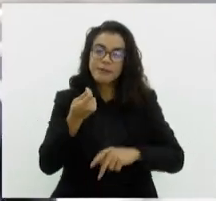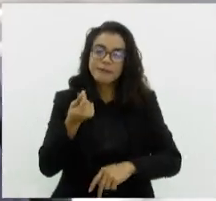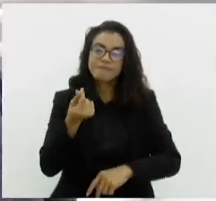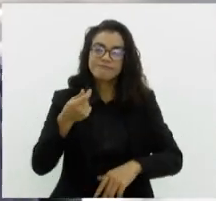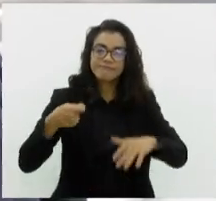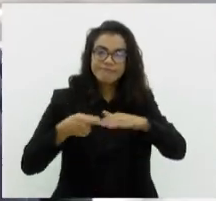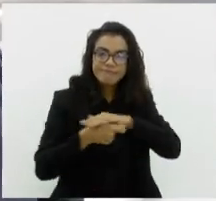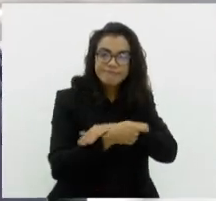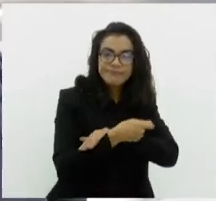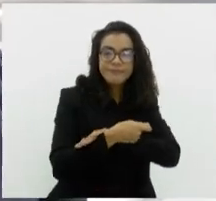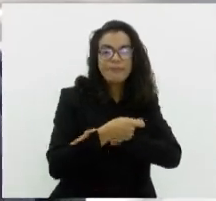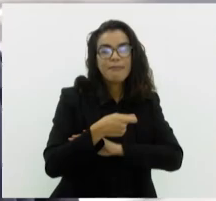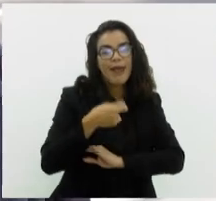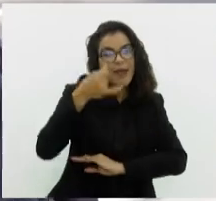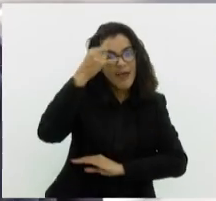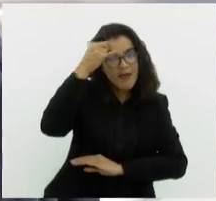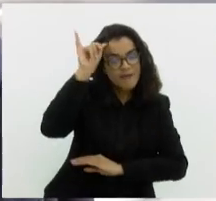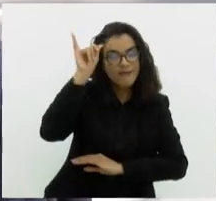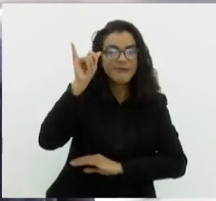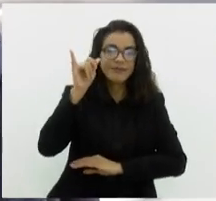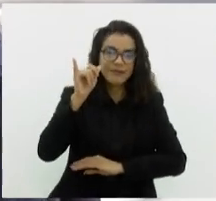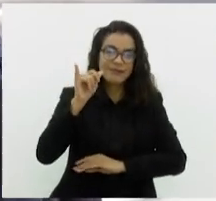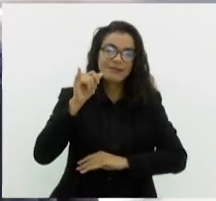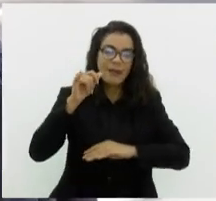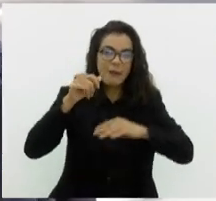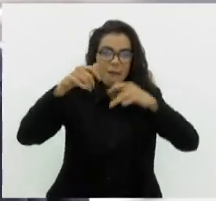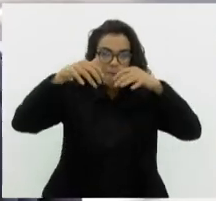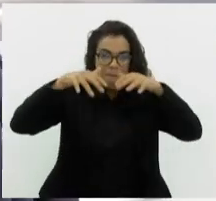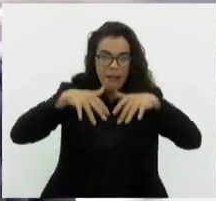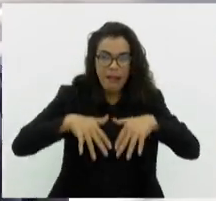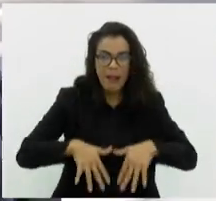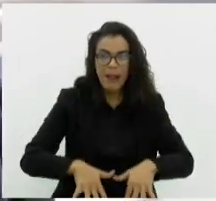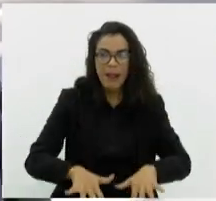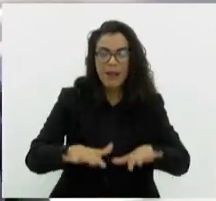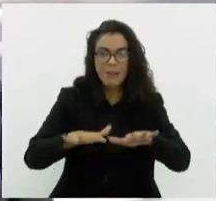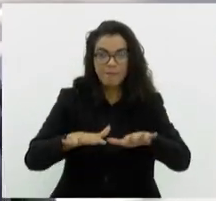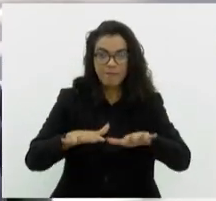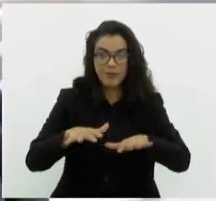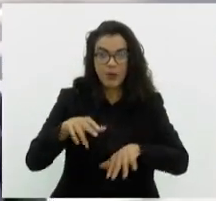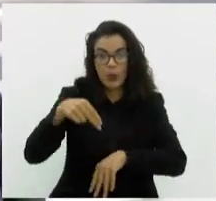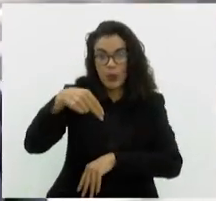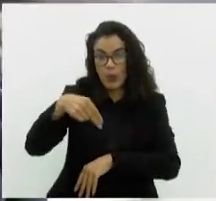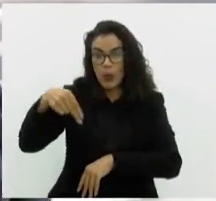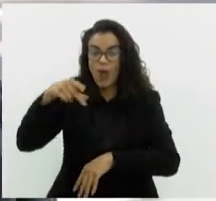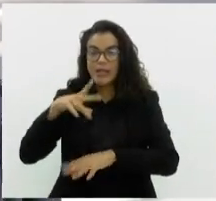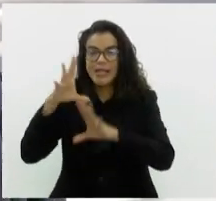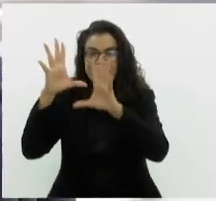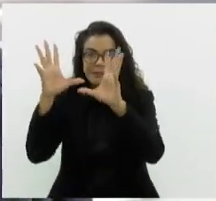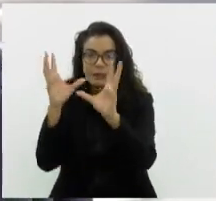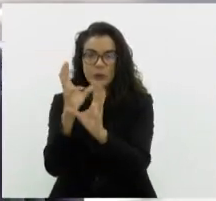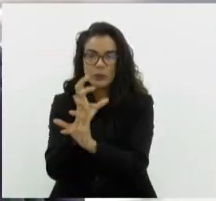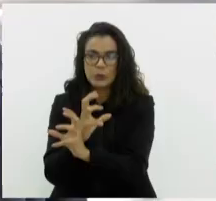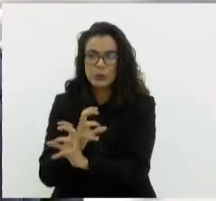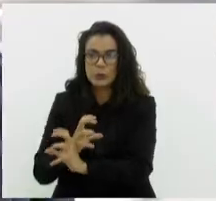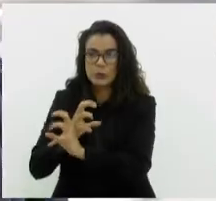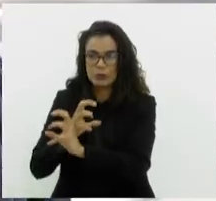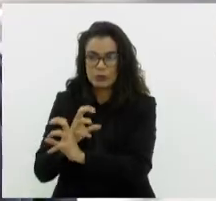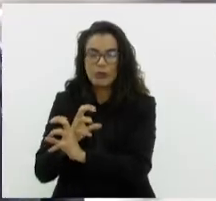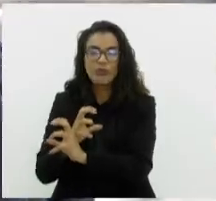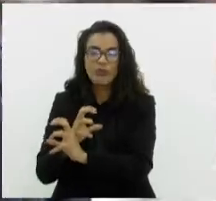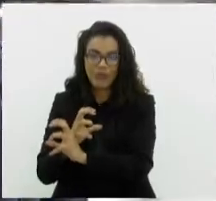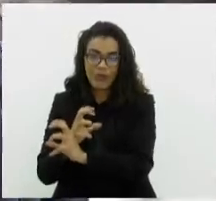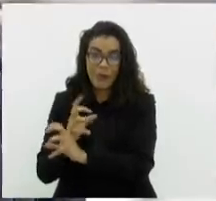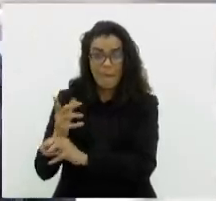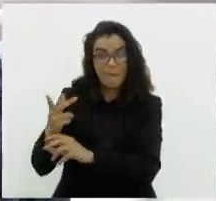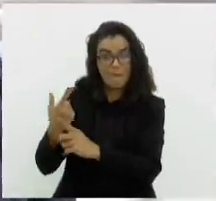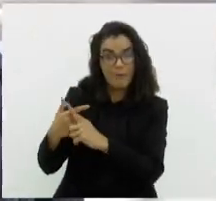em mitigar esses eventos. No Norte Fluminense, a gente tem uma seca. É o que nos é